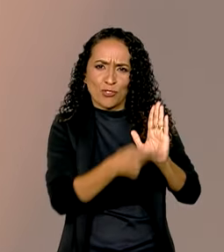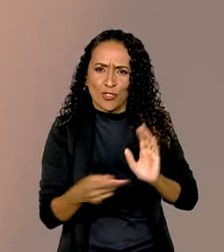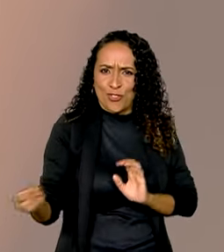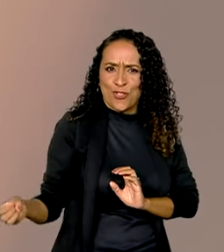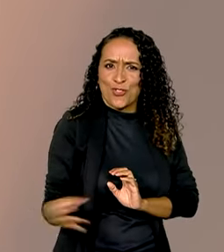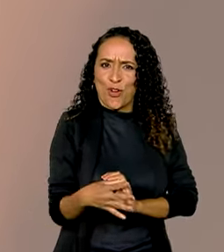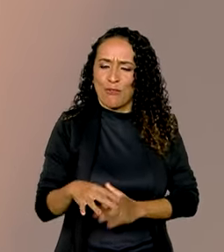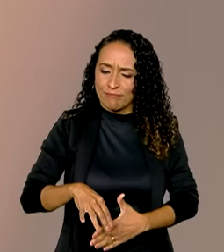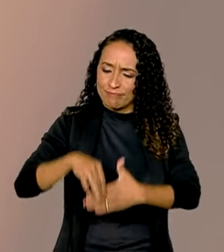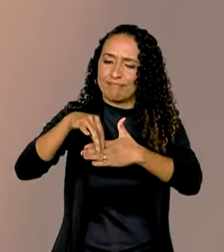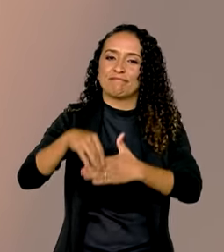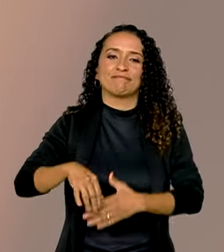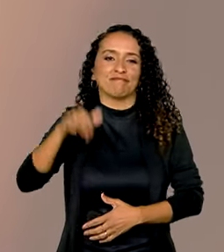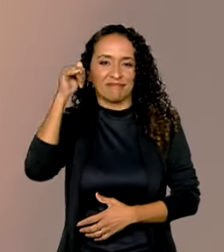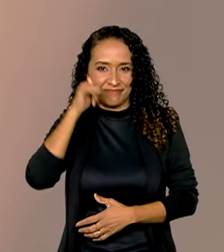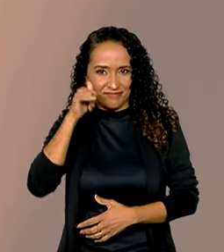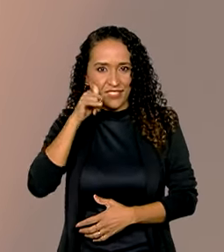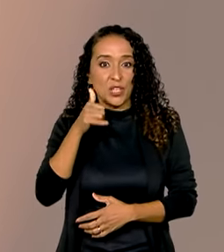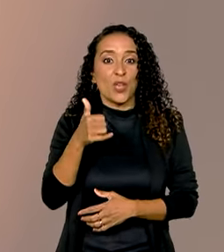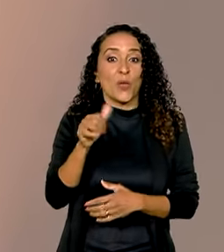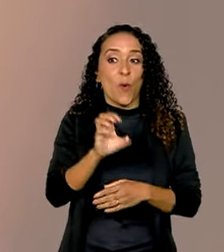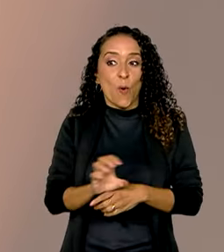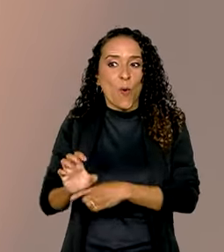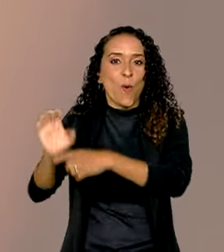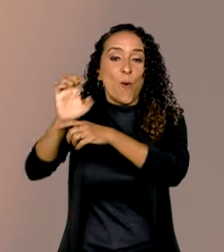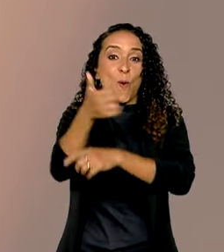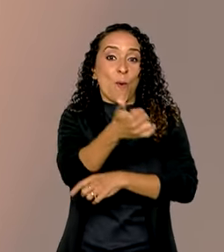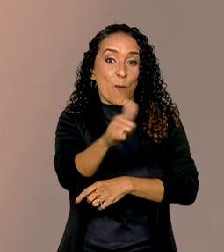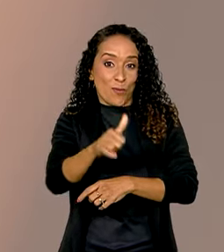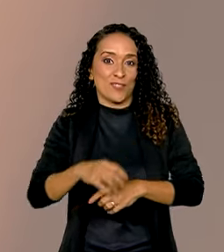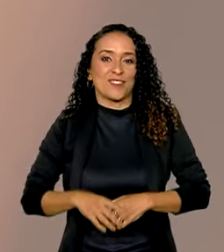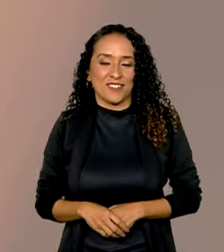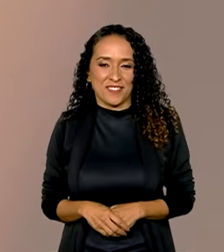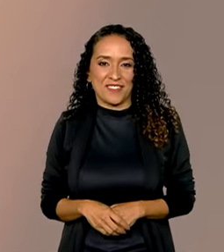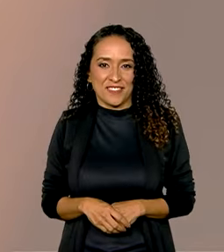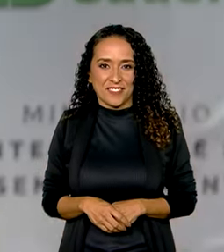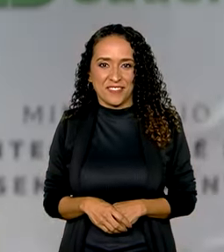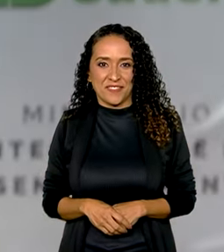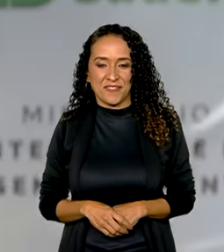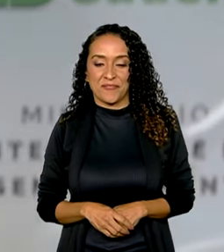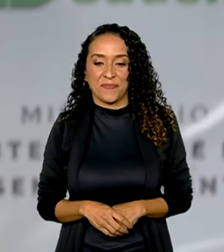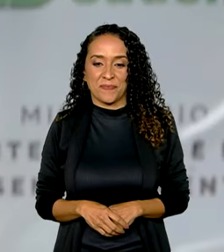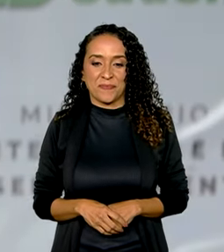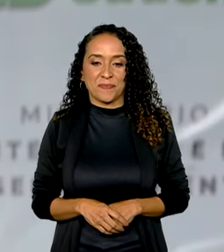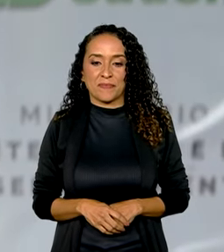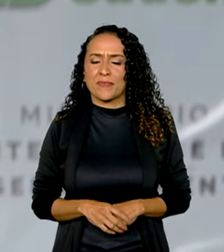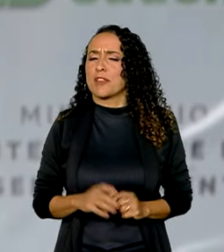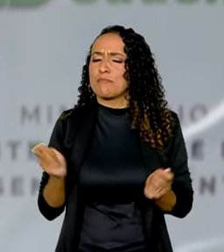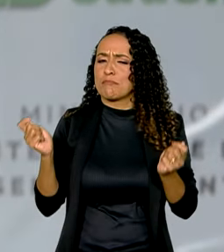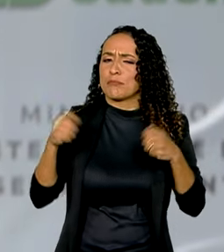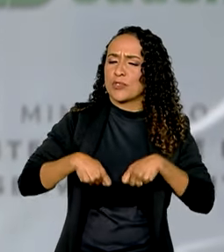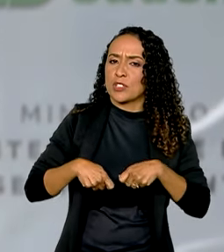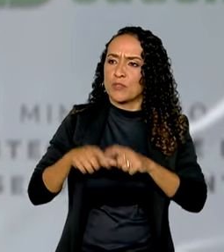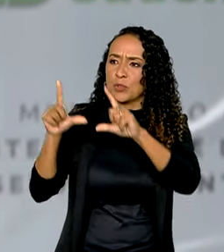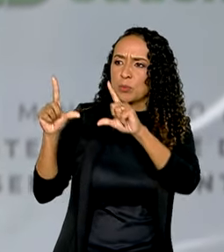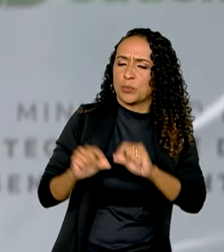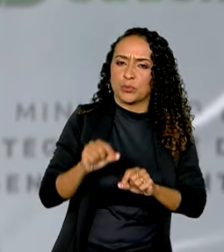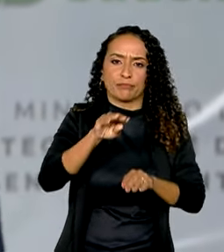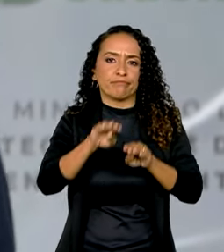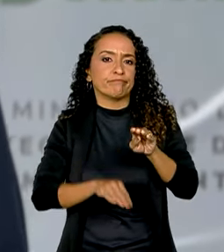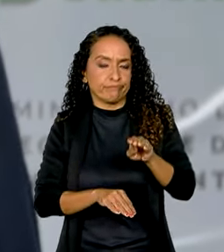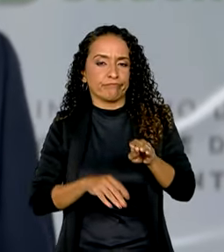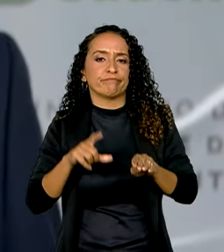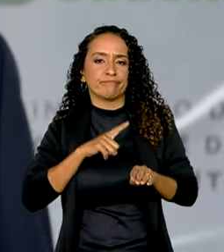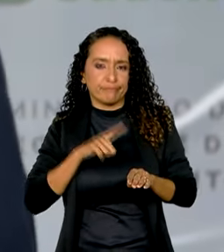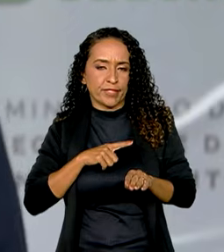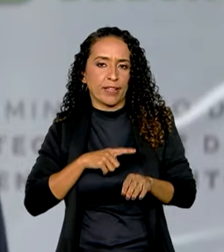inovadores liderados por mulheres em 11 estados. Para que a gente possa reduzir essas desigualdades que